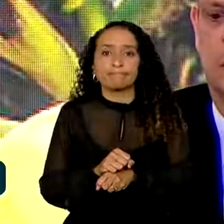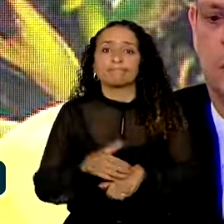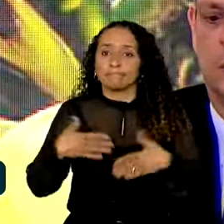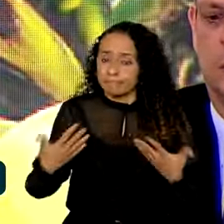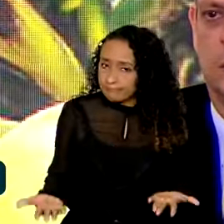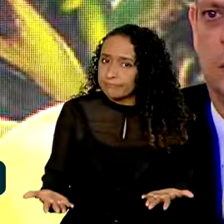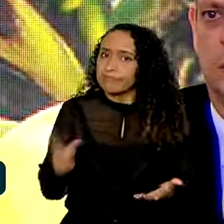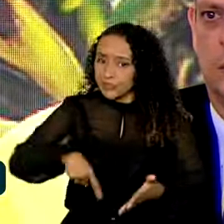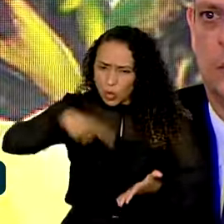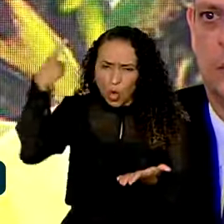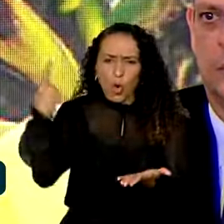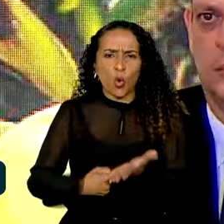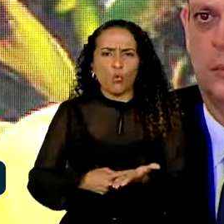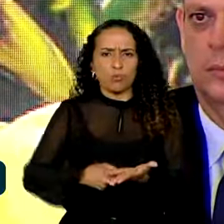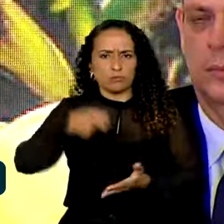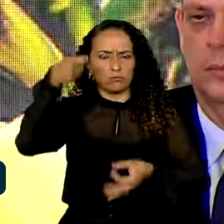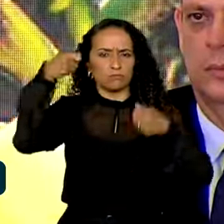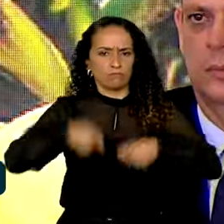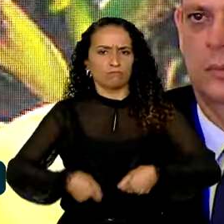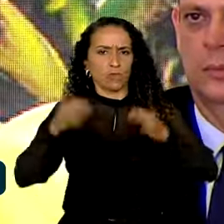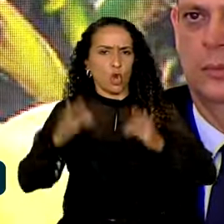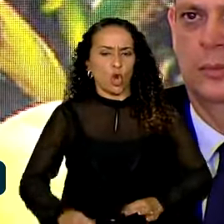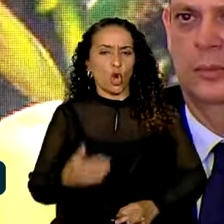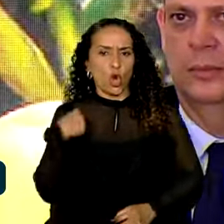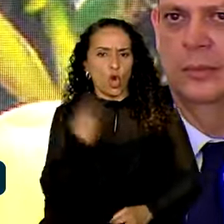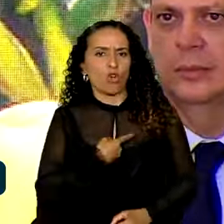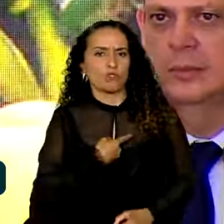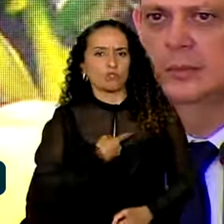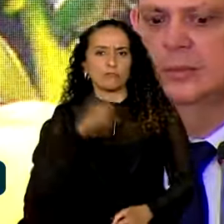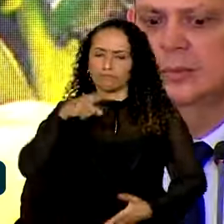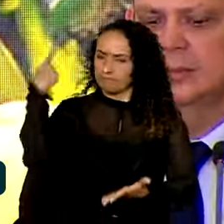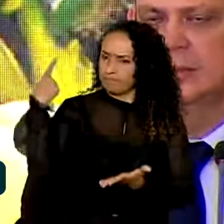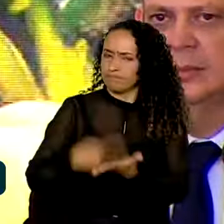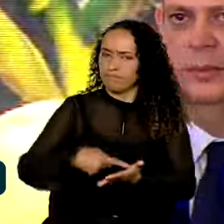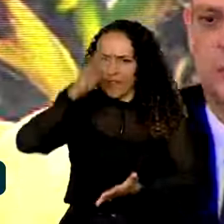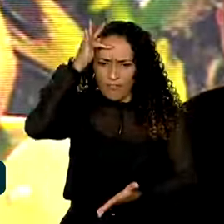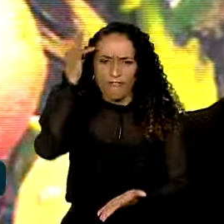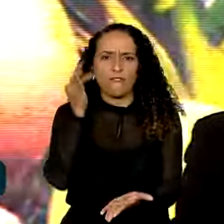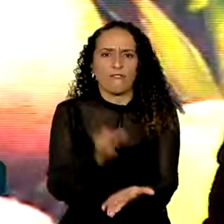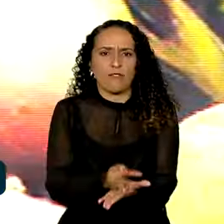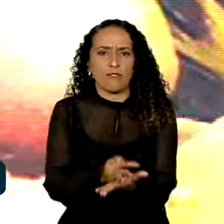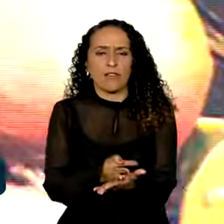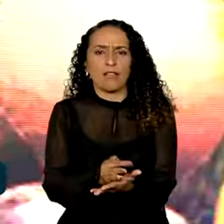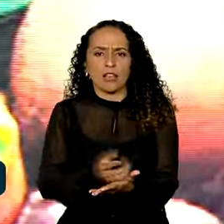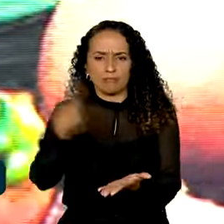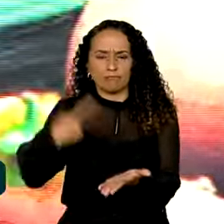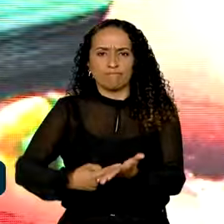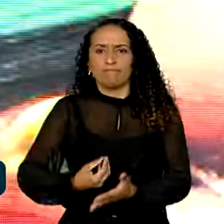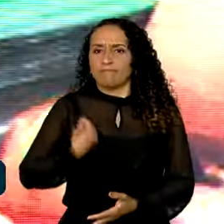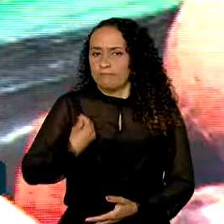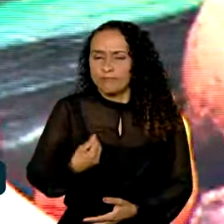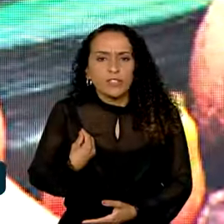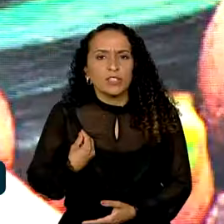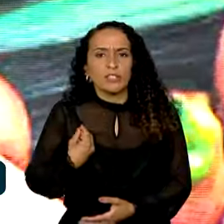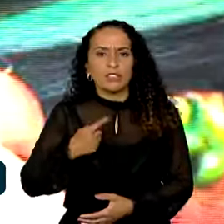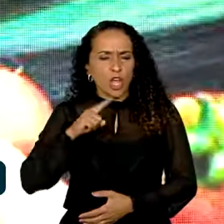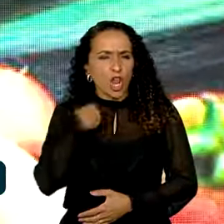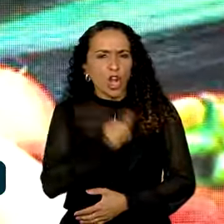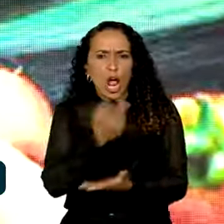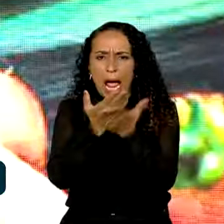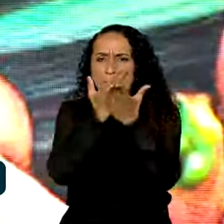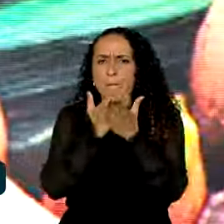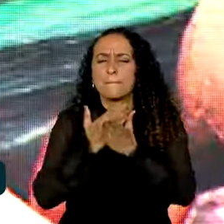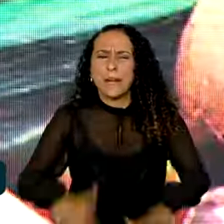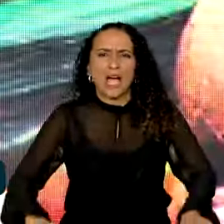É um compromisso de honra nosso. É um compromisso de fé. É um compromisso de vida a gente acabar